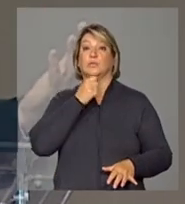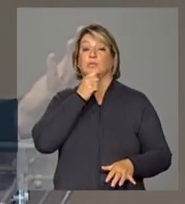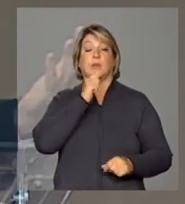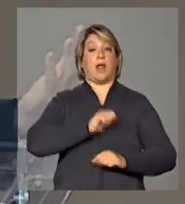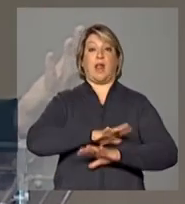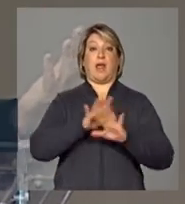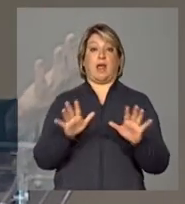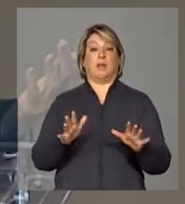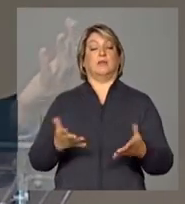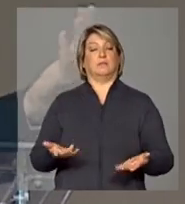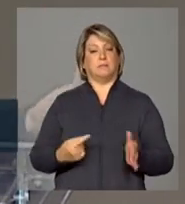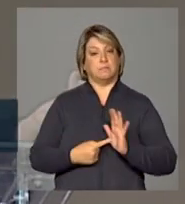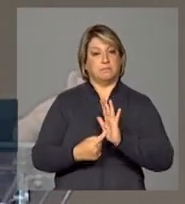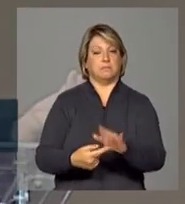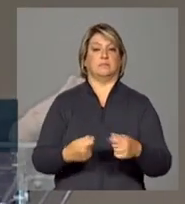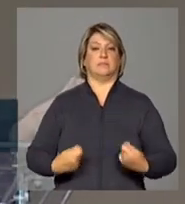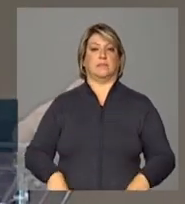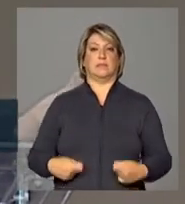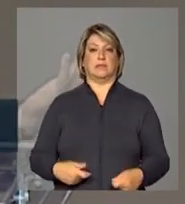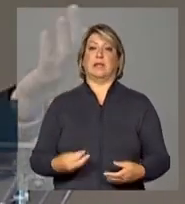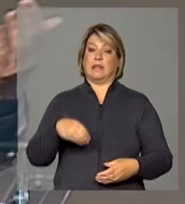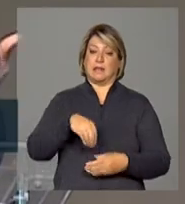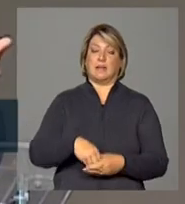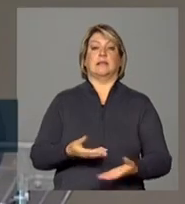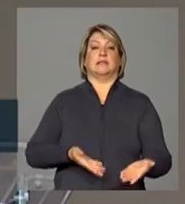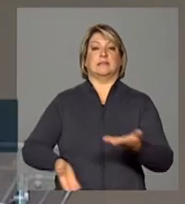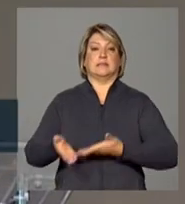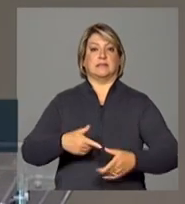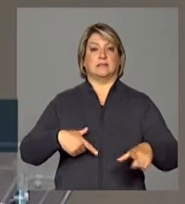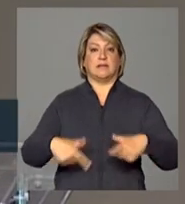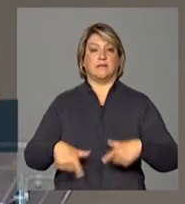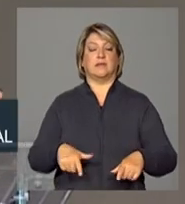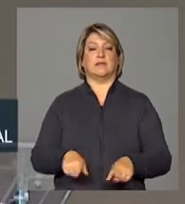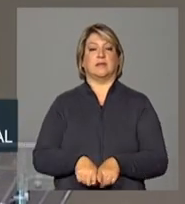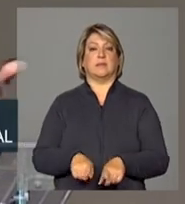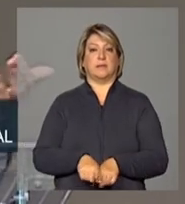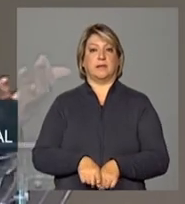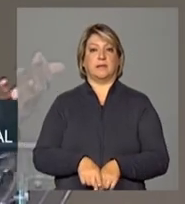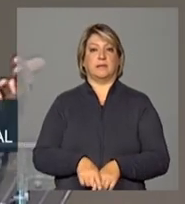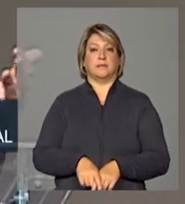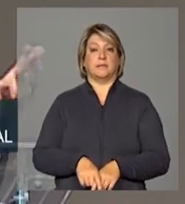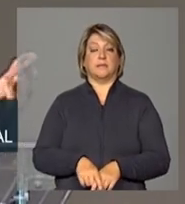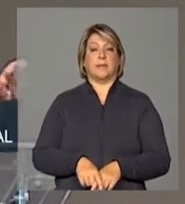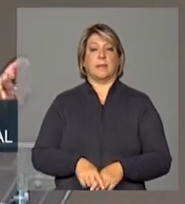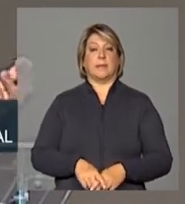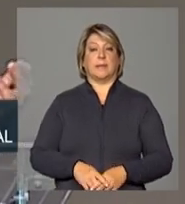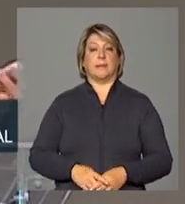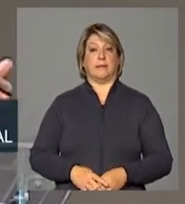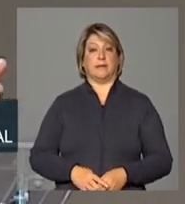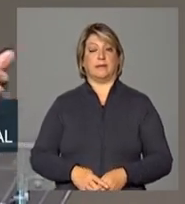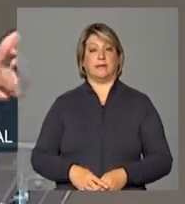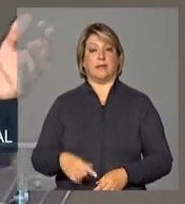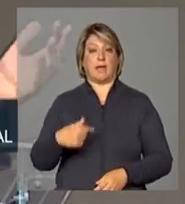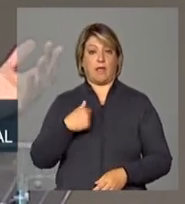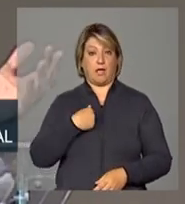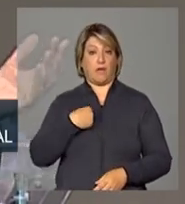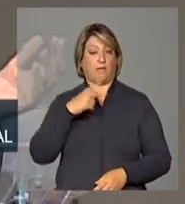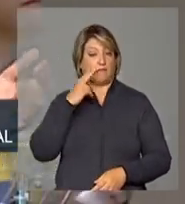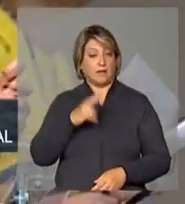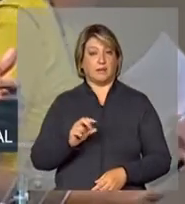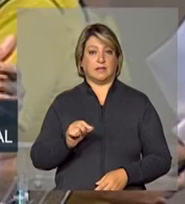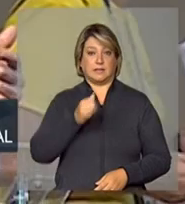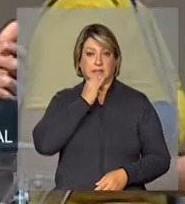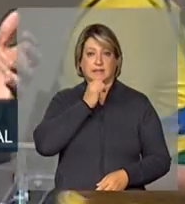tanto em serviços quanto em e eu vejo por exemplo